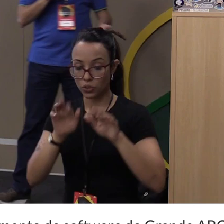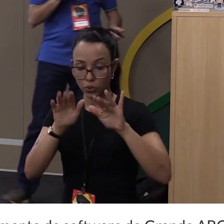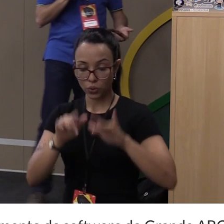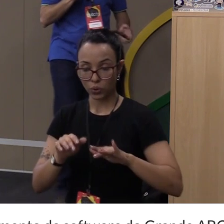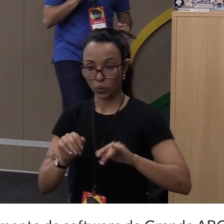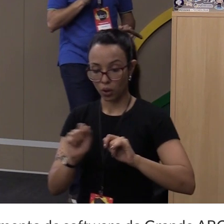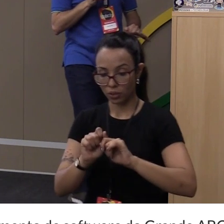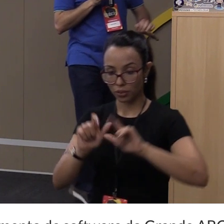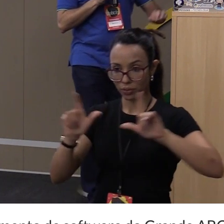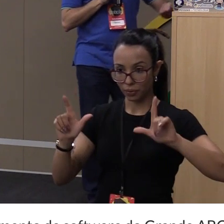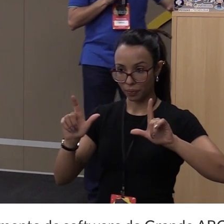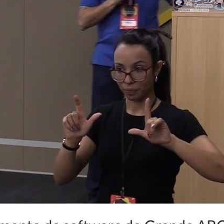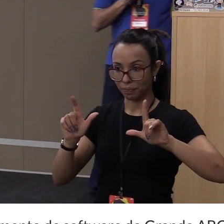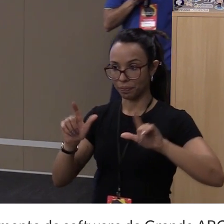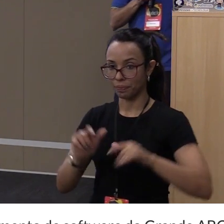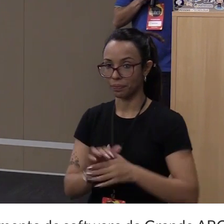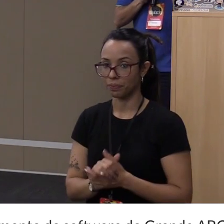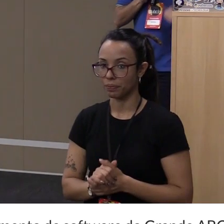engenharia reversa da página.